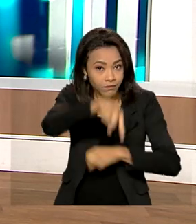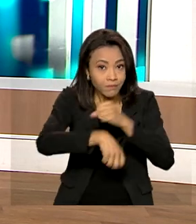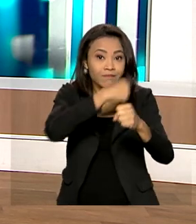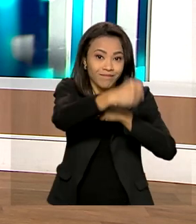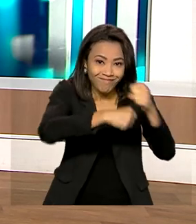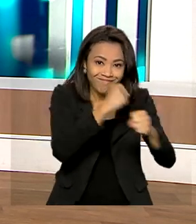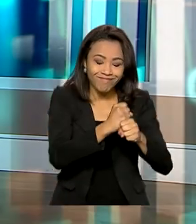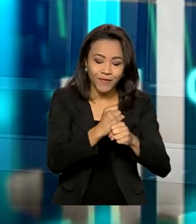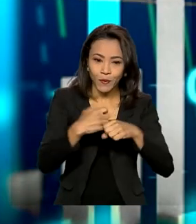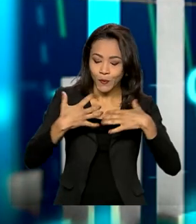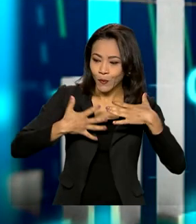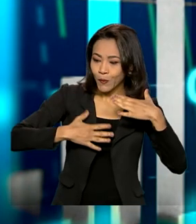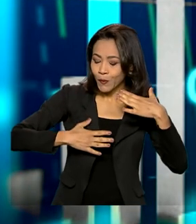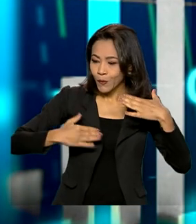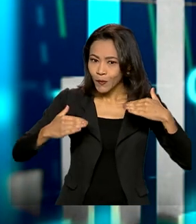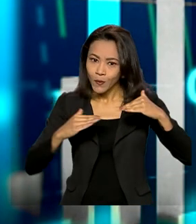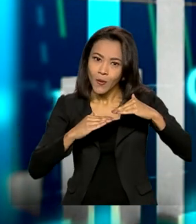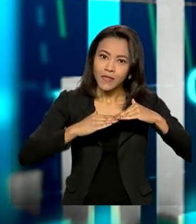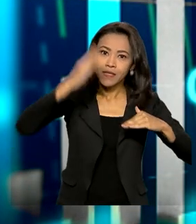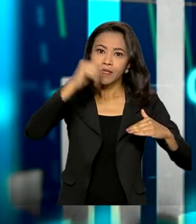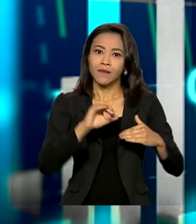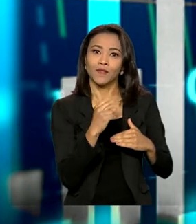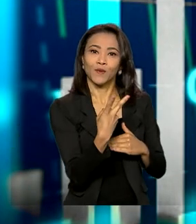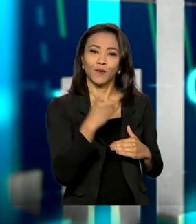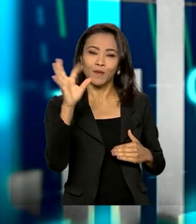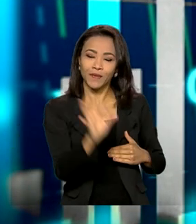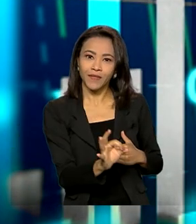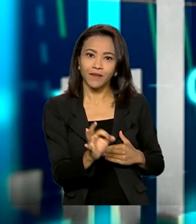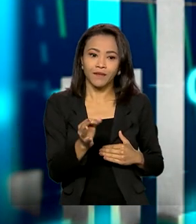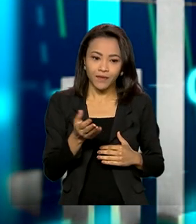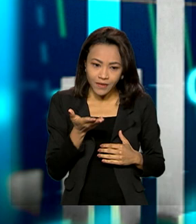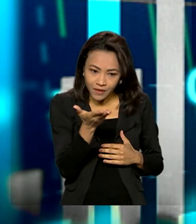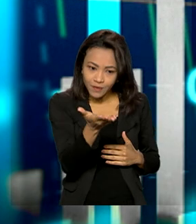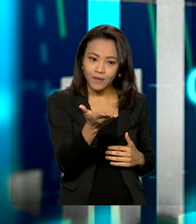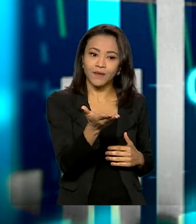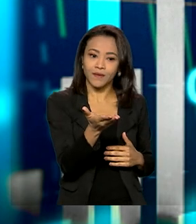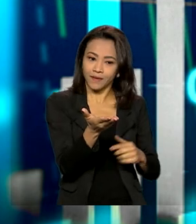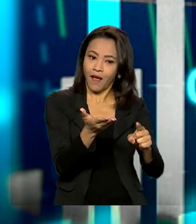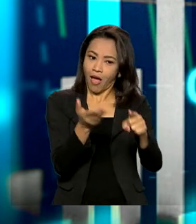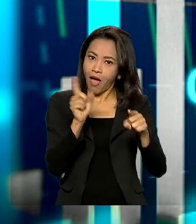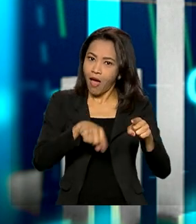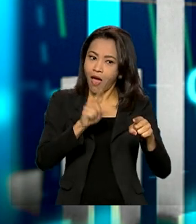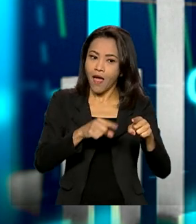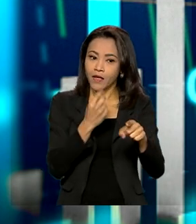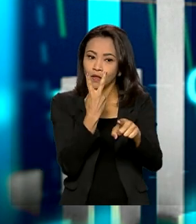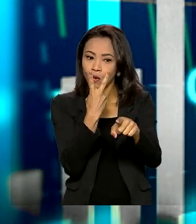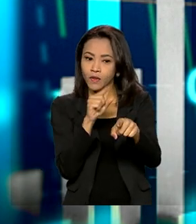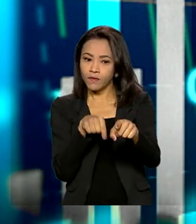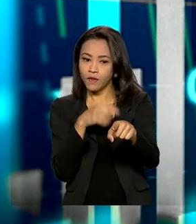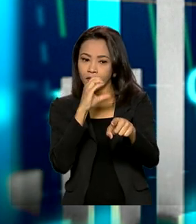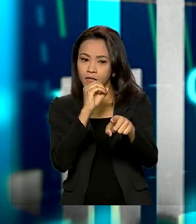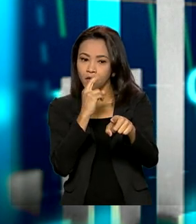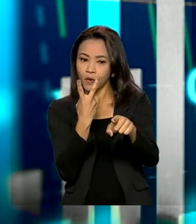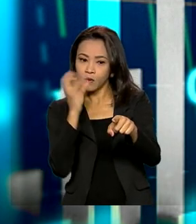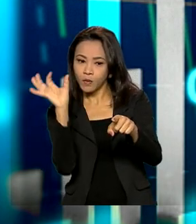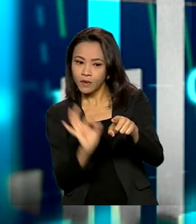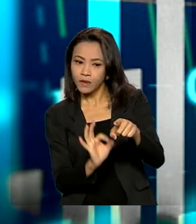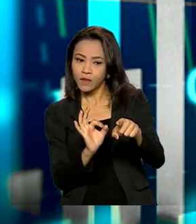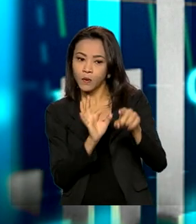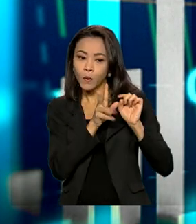do PIB supera os 2%, se situando, então, justamente nessa faixa de 2,02%,